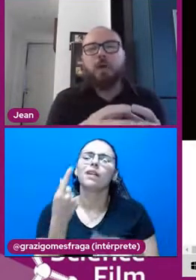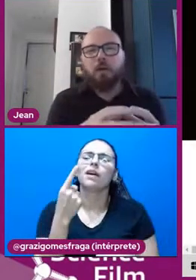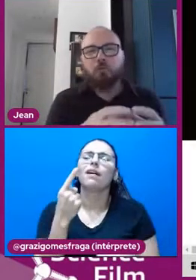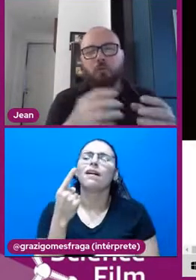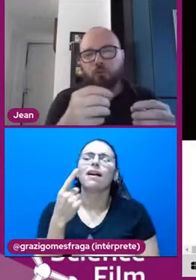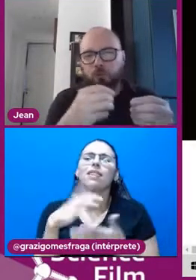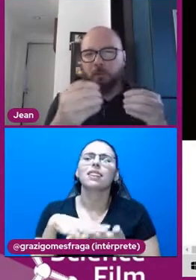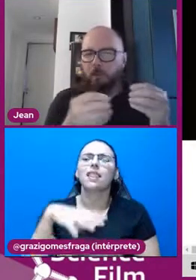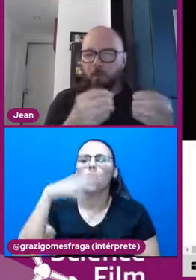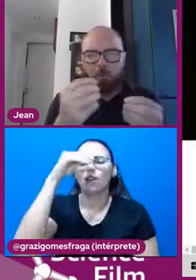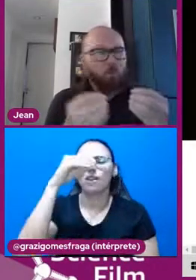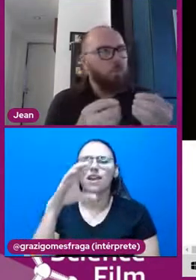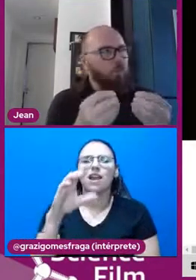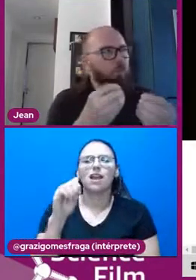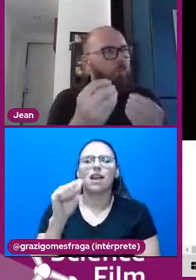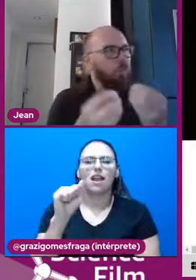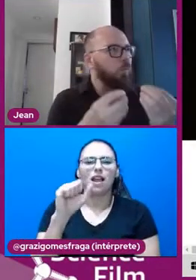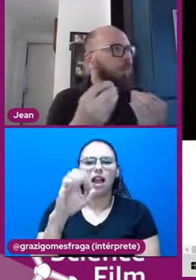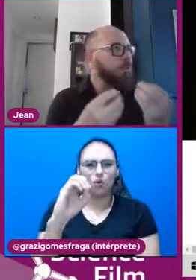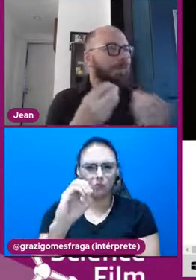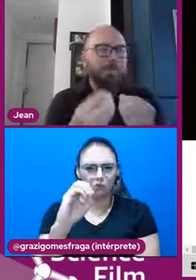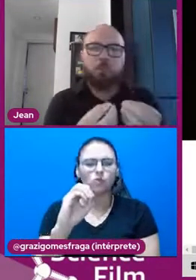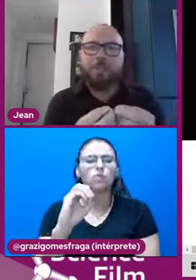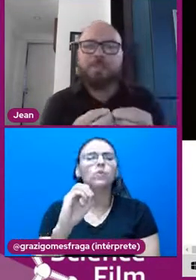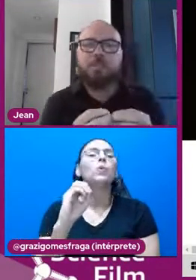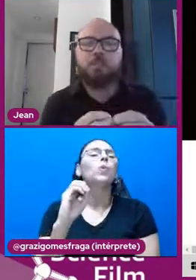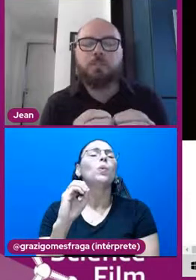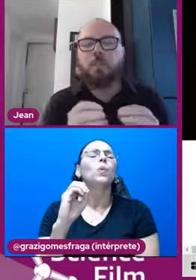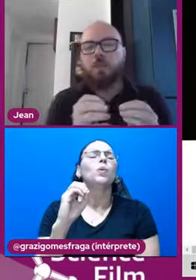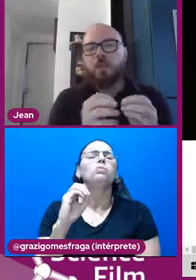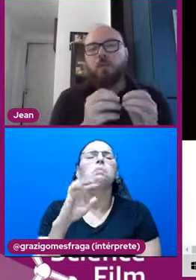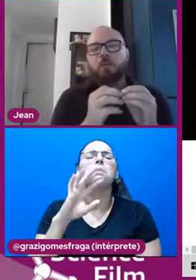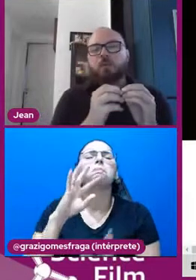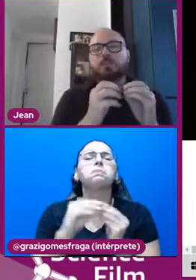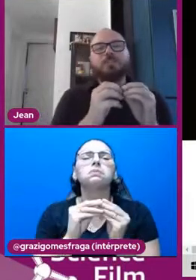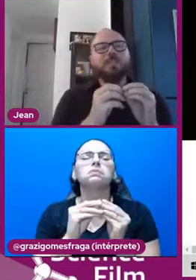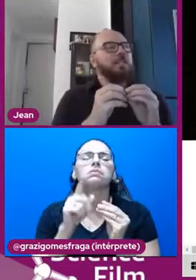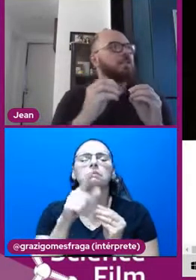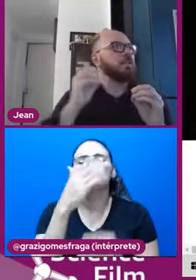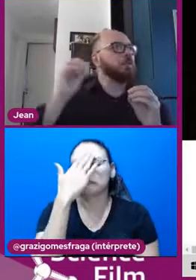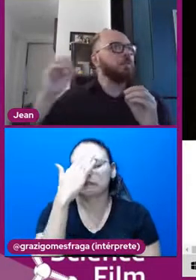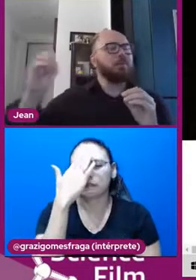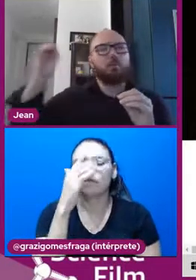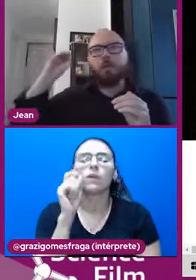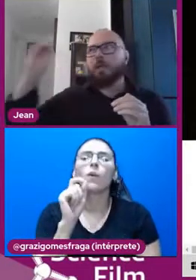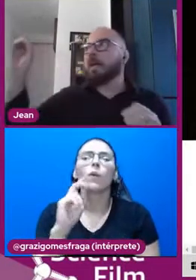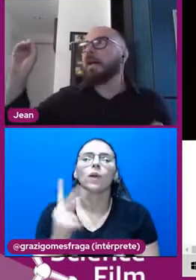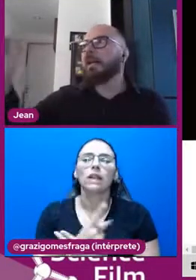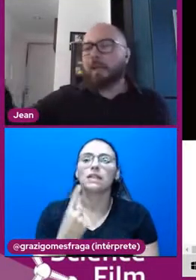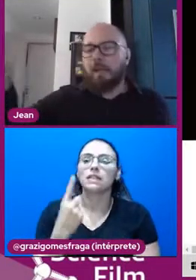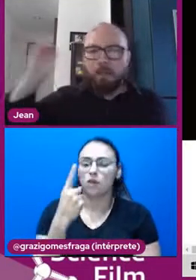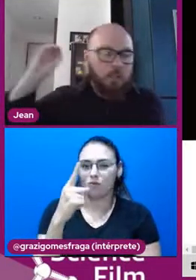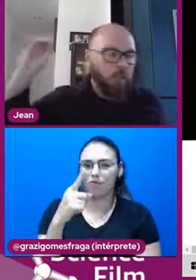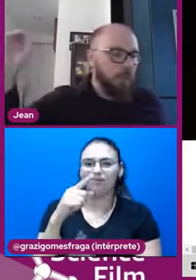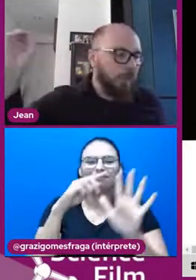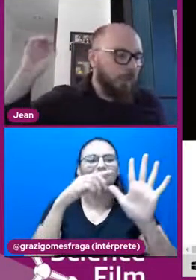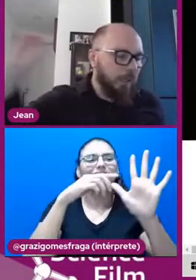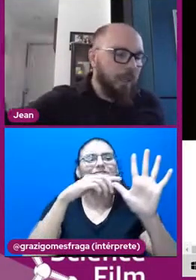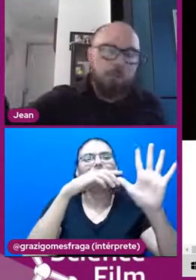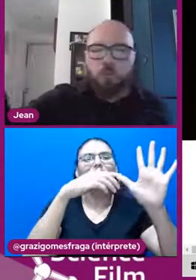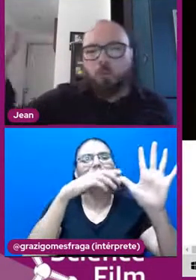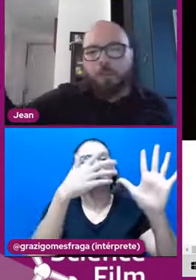teoria do caos, onde é uma explicação bem simples, é quase dizer que assim, se uma folha cai lá